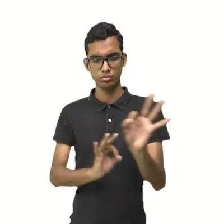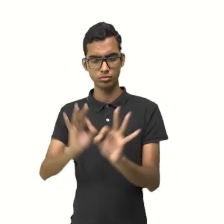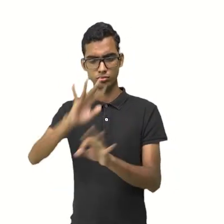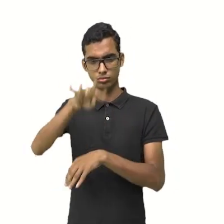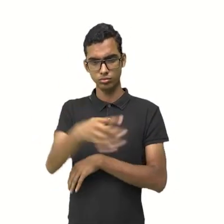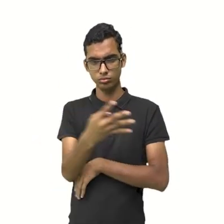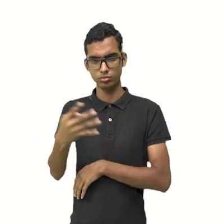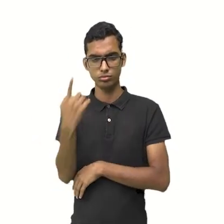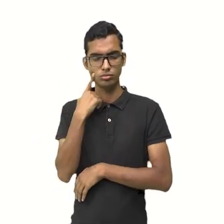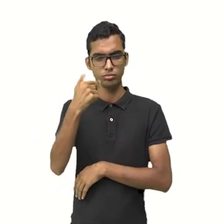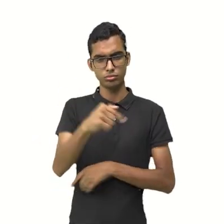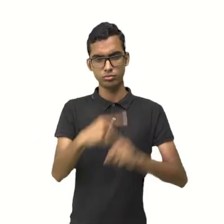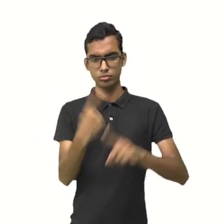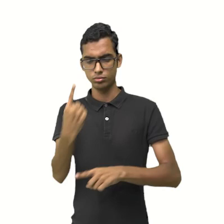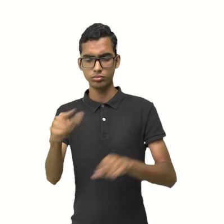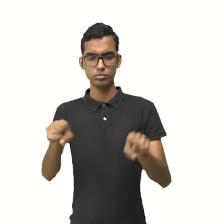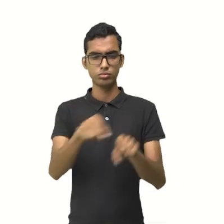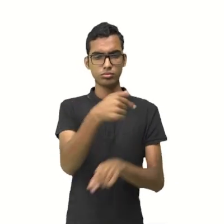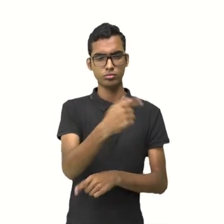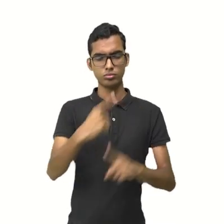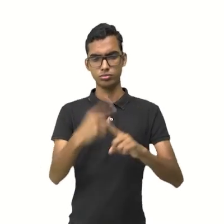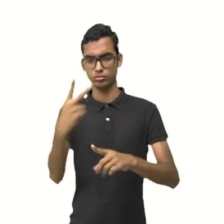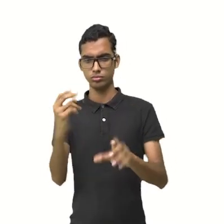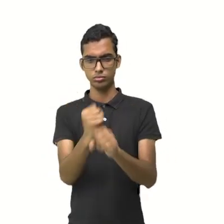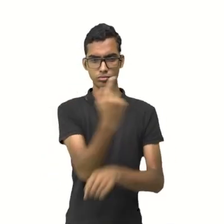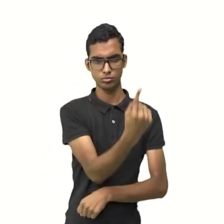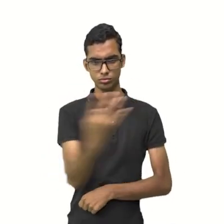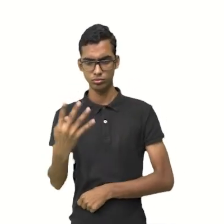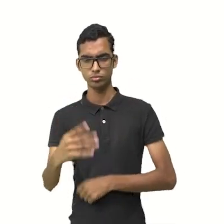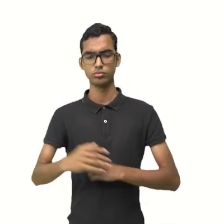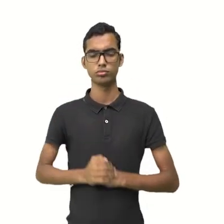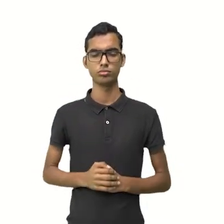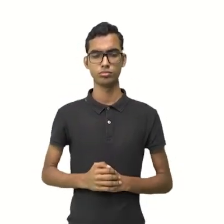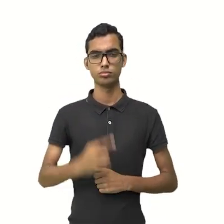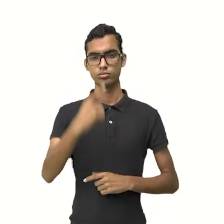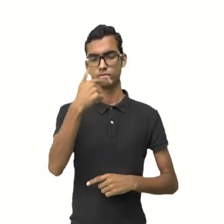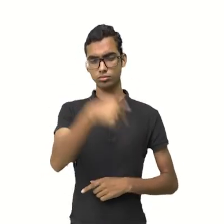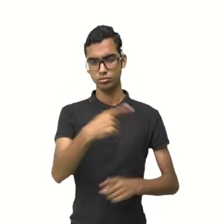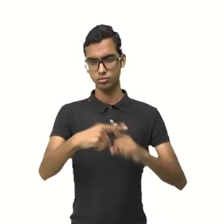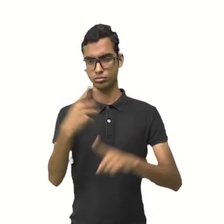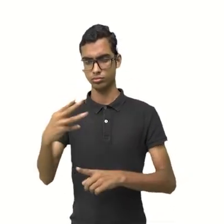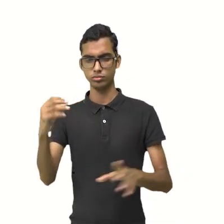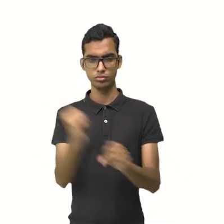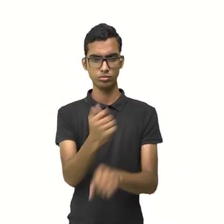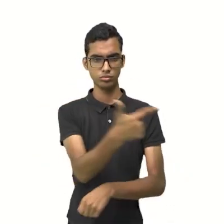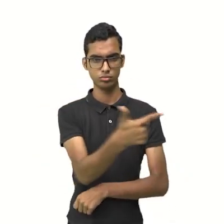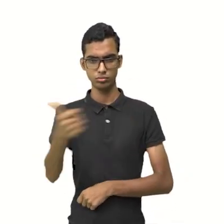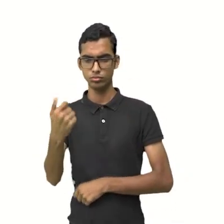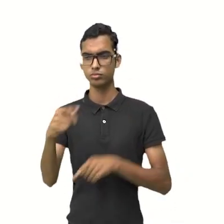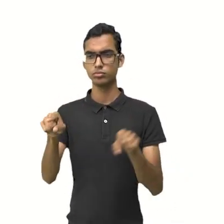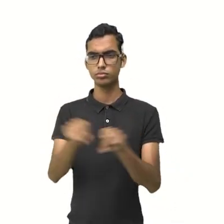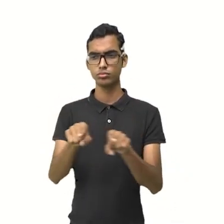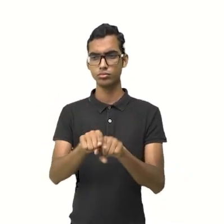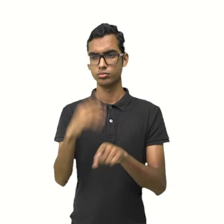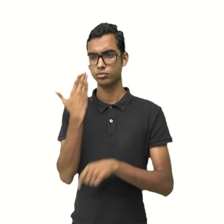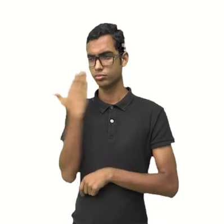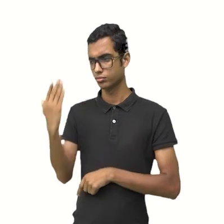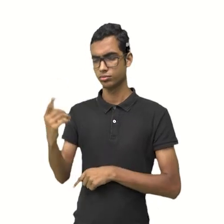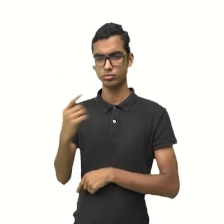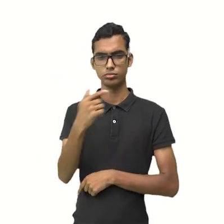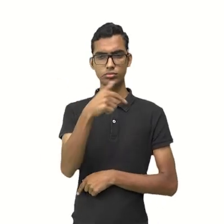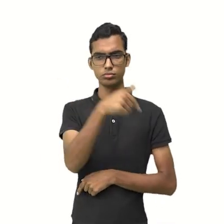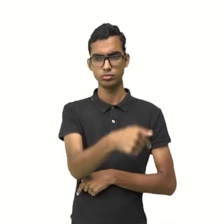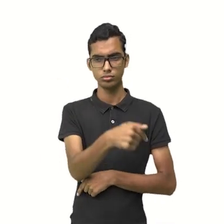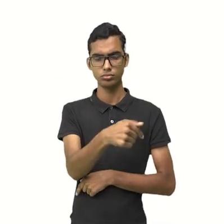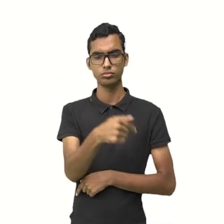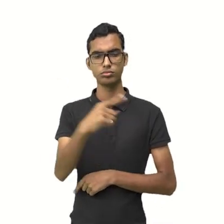de 7. 7 vezes 1, 7. 7 vezes 2, dá 14. 7 vezes 3, 21. 7